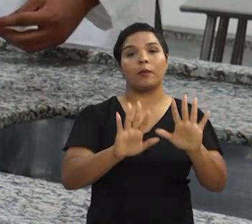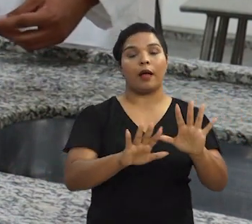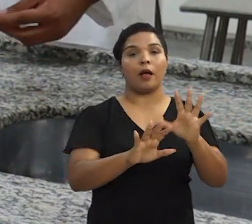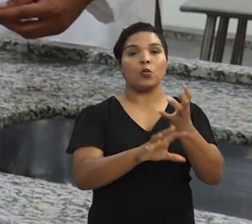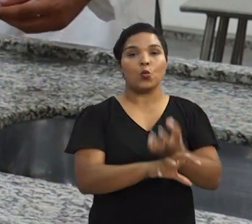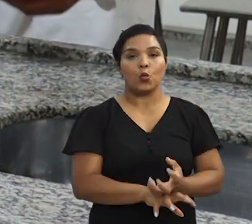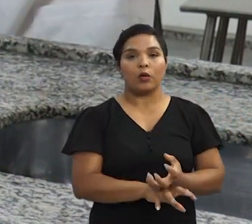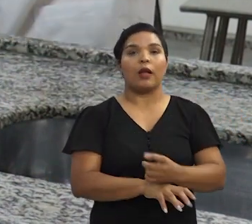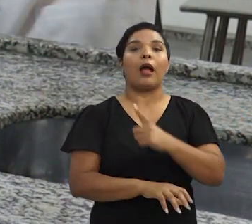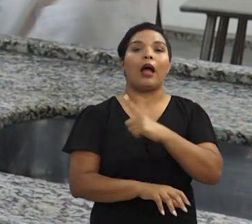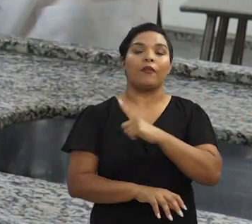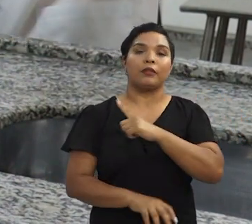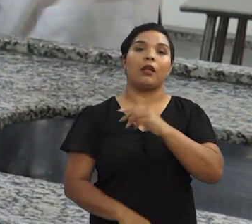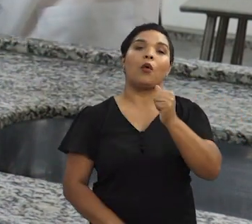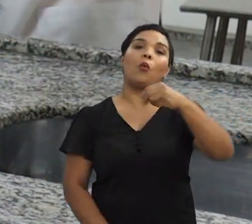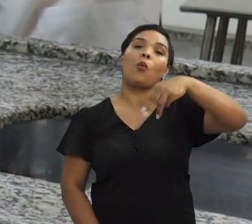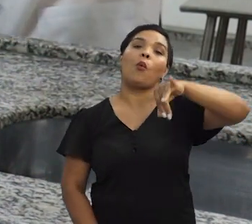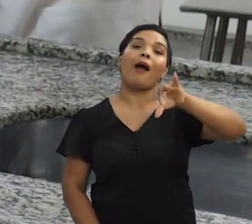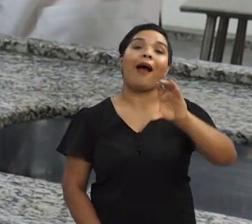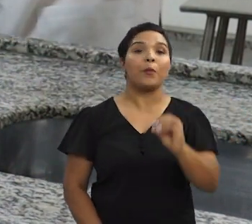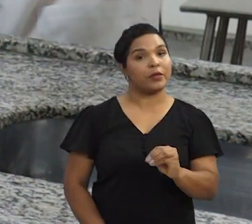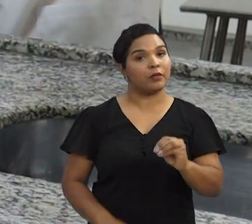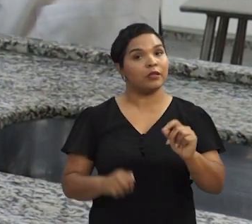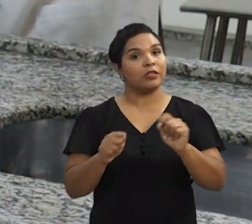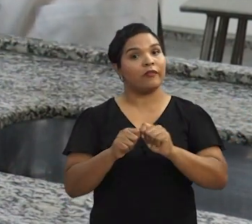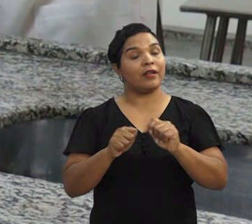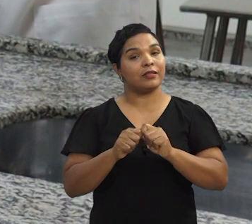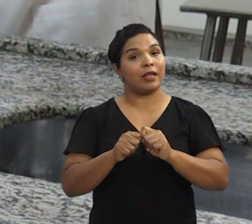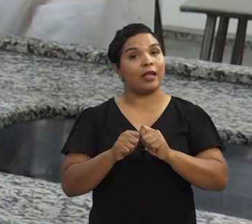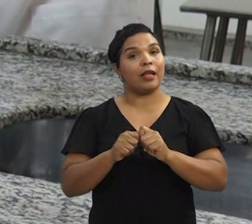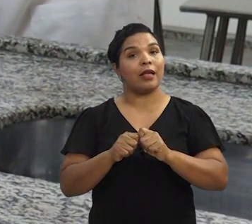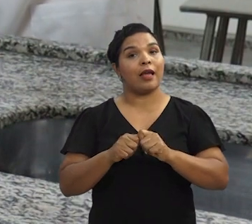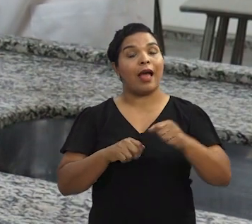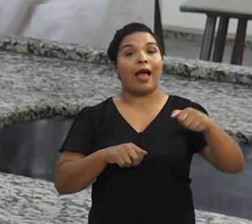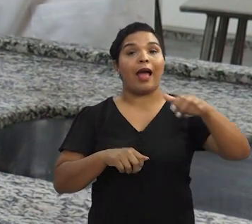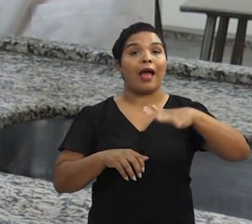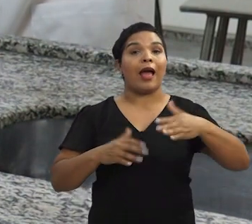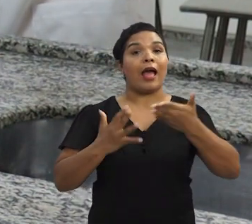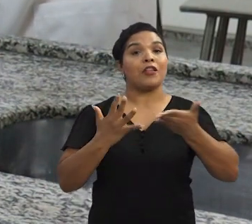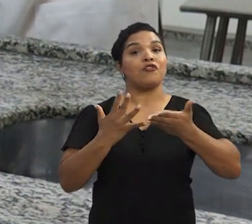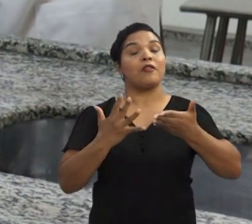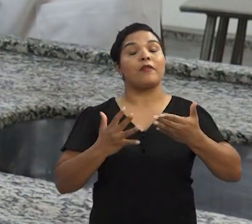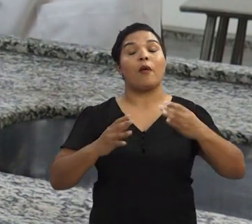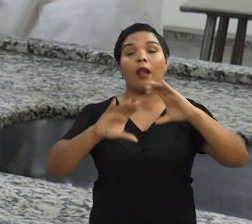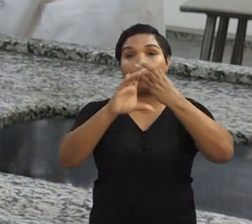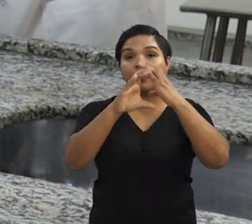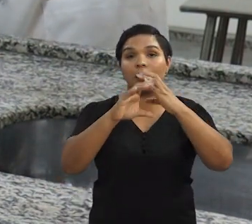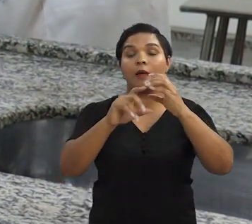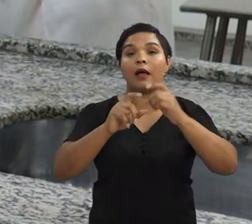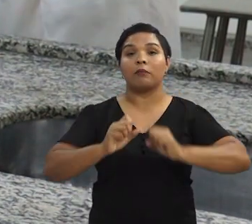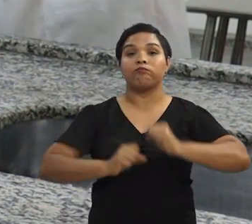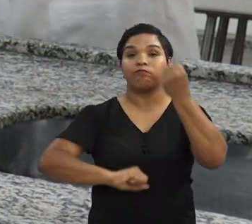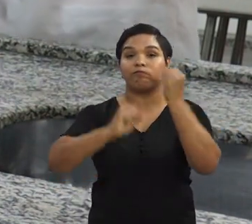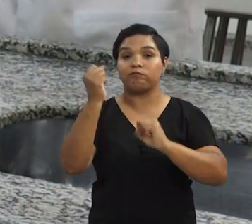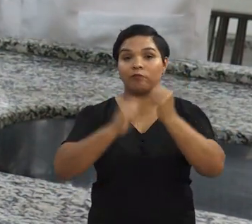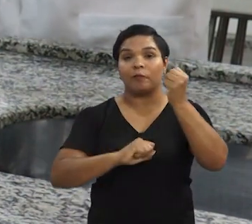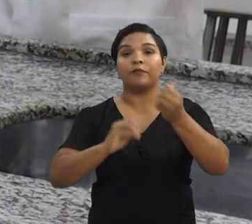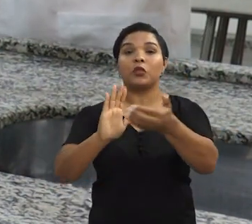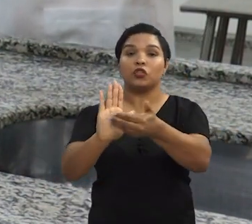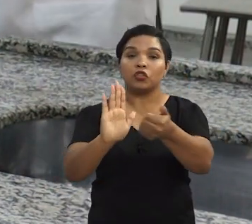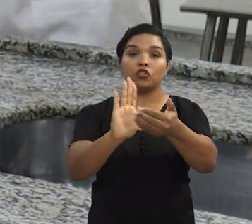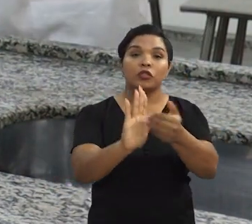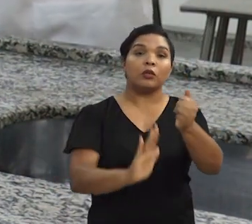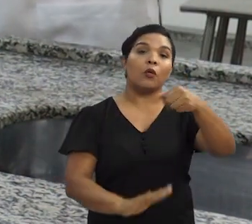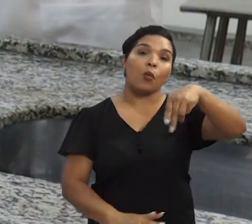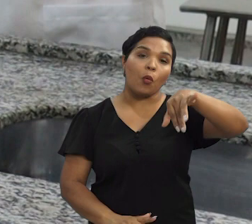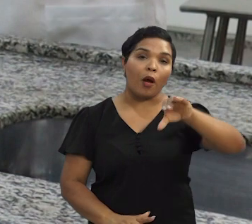para secar. Aí, você vai ter o amido. Isso eu estou falando se a for fazer isso em escala laboratorial. Obviamente, grandes indústrias extraem amido, mas com essa